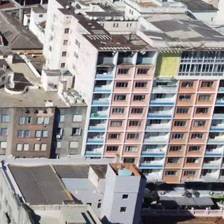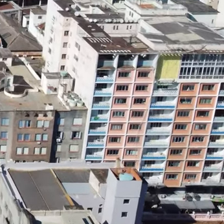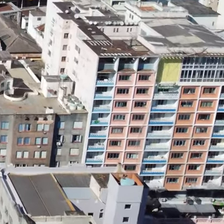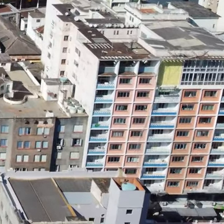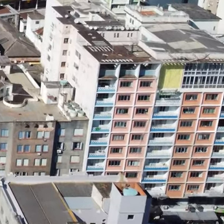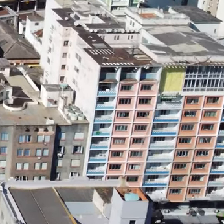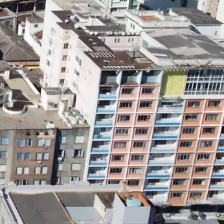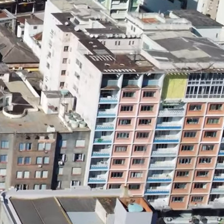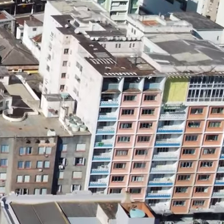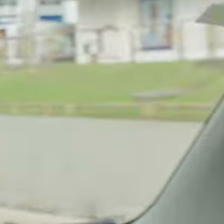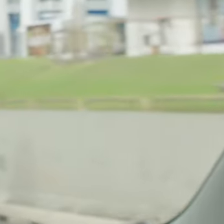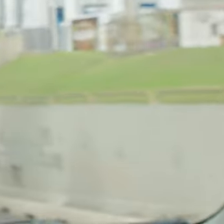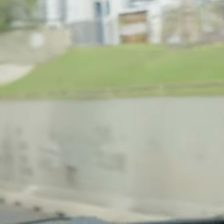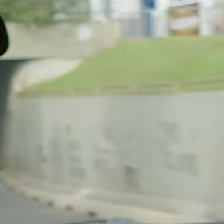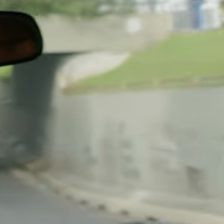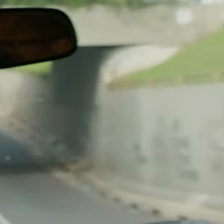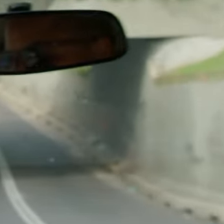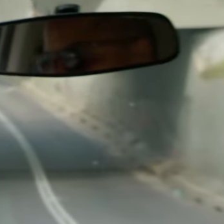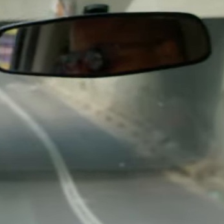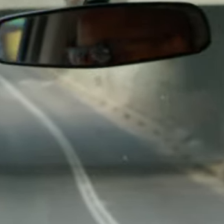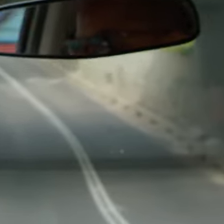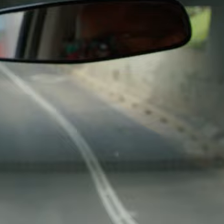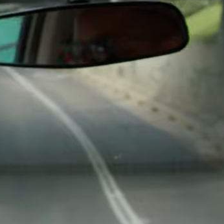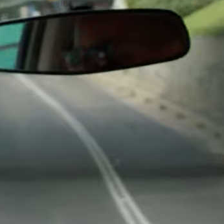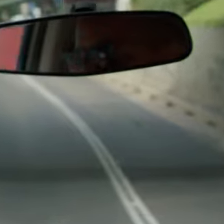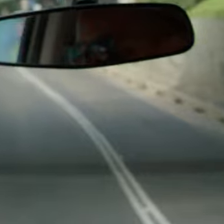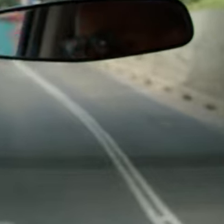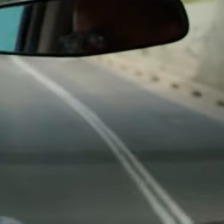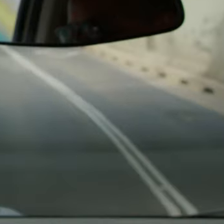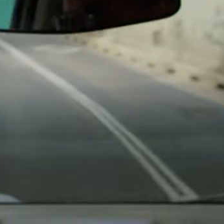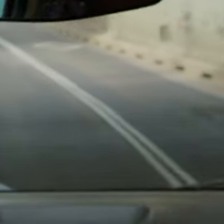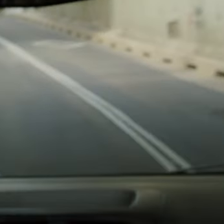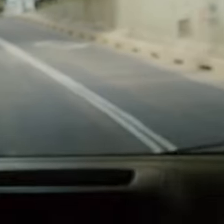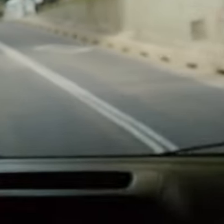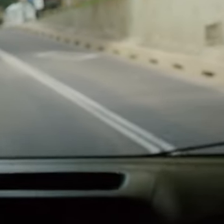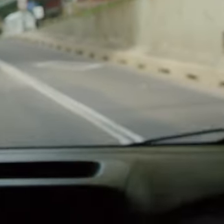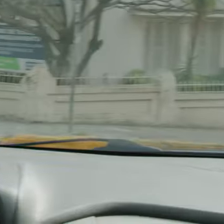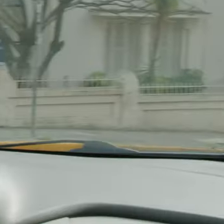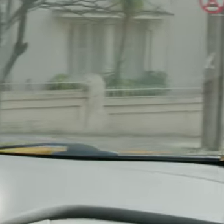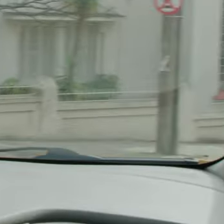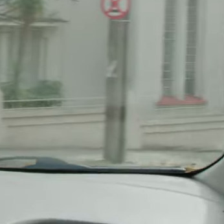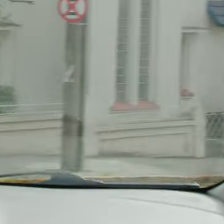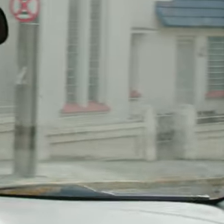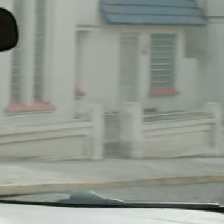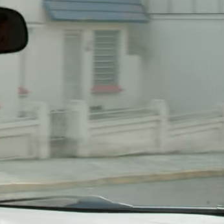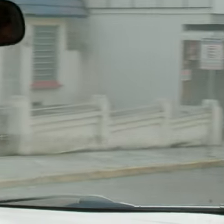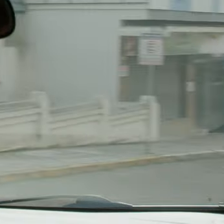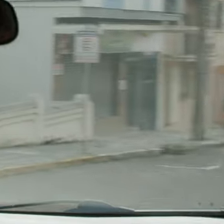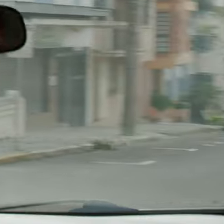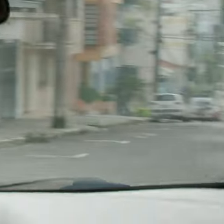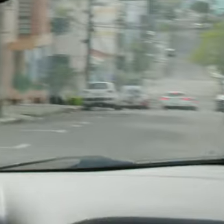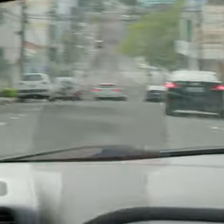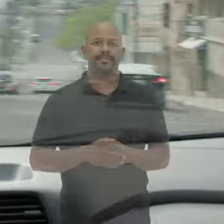Altos Uma praça Montanha E planícies Ao fundo No carro Eles andam pela cidade Passam por um mergulhão Dobram uma esquina E descem